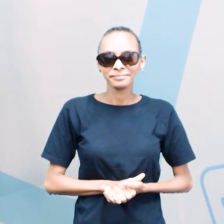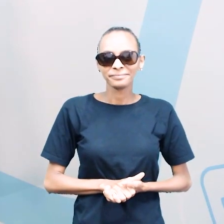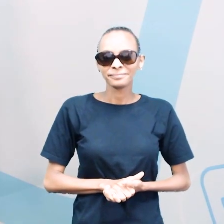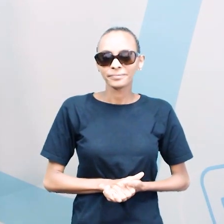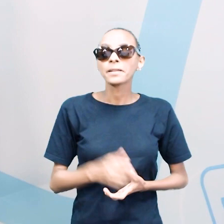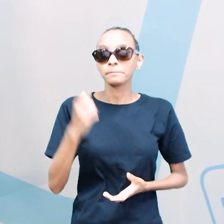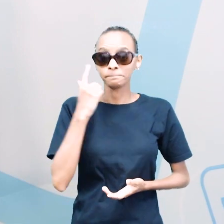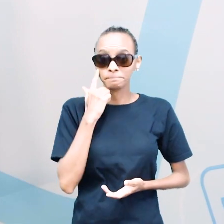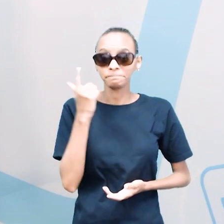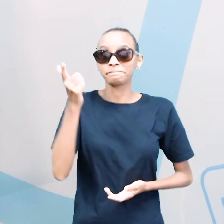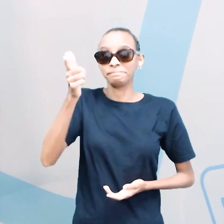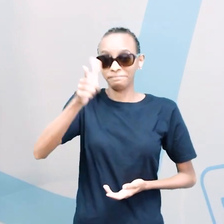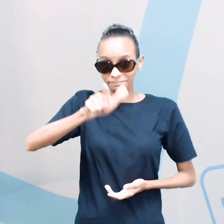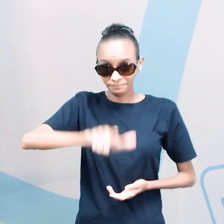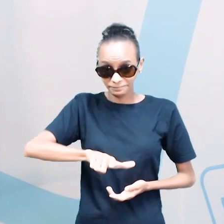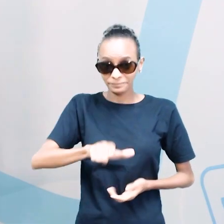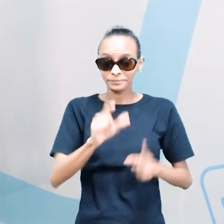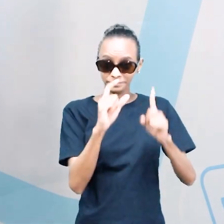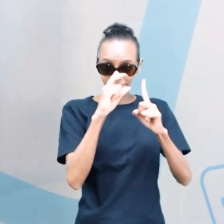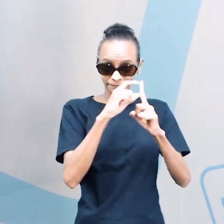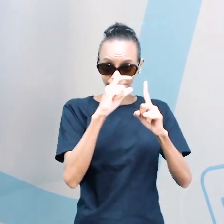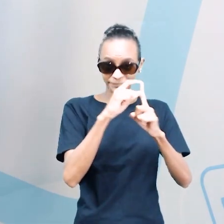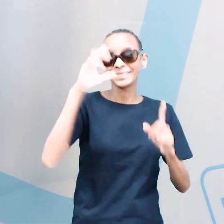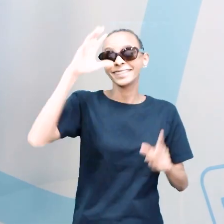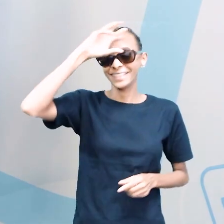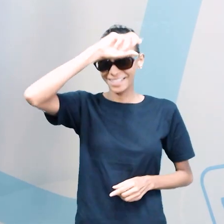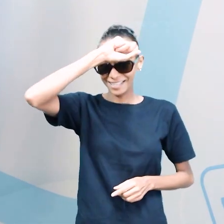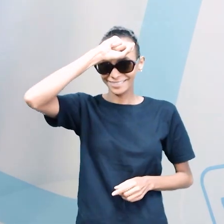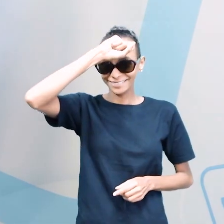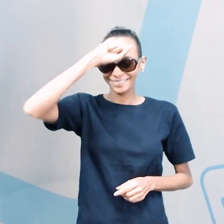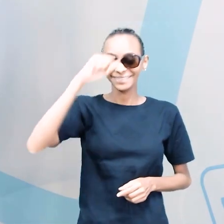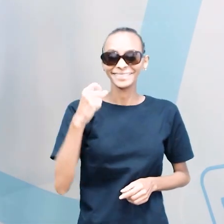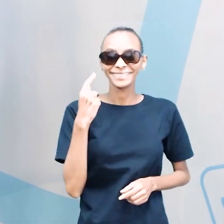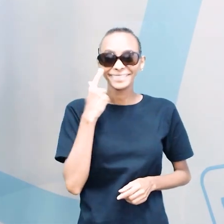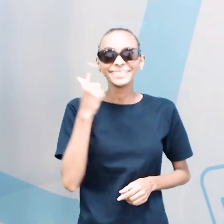Vamos repetir as palavras que a gente aprendeu?